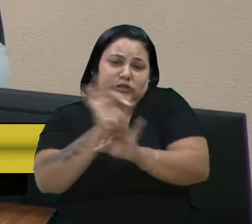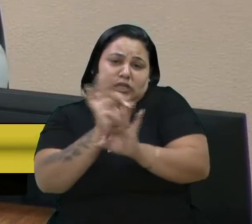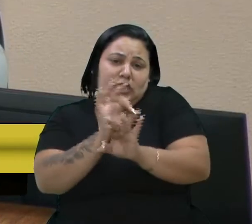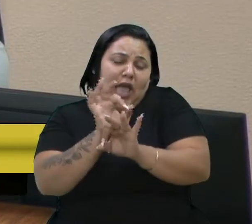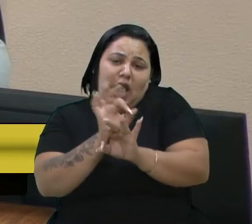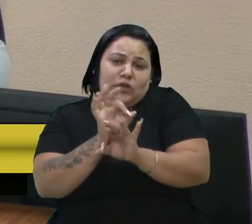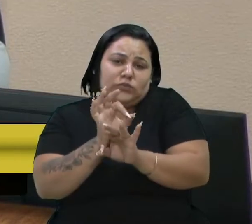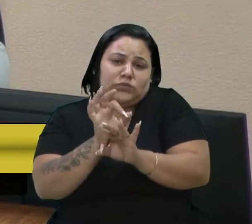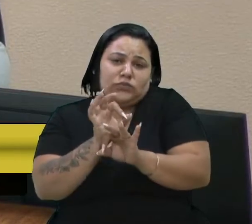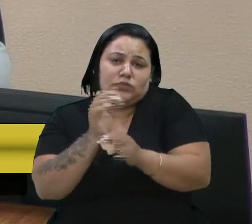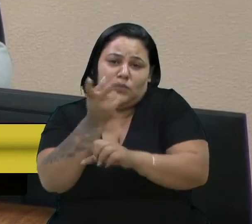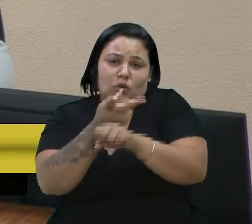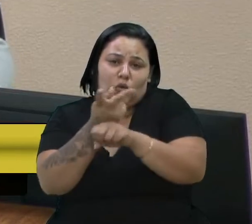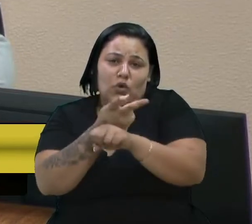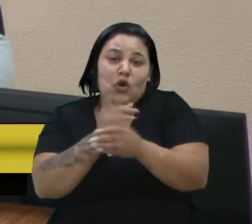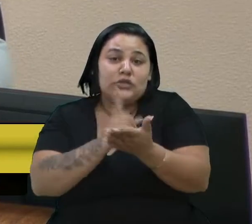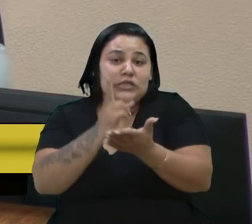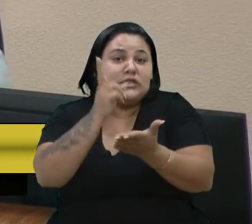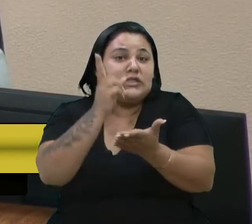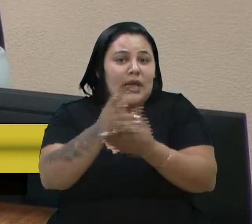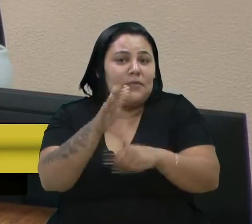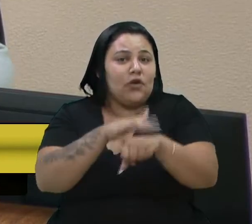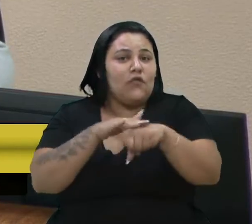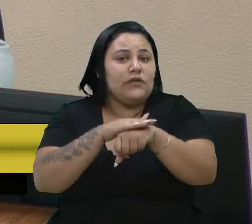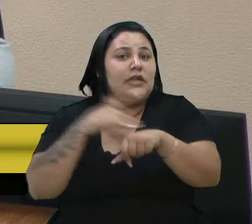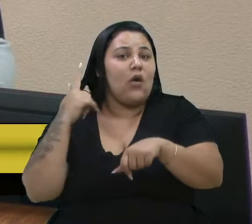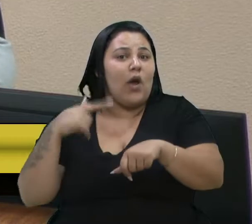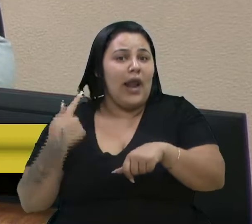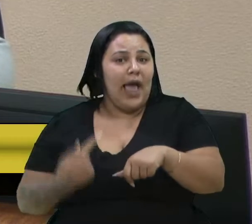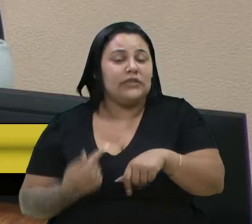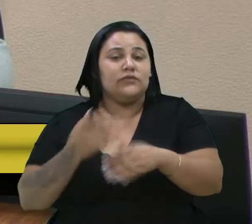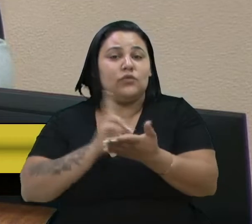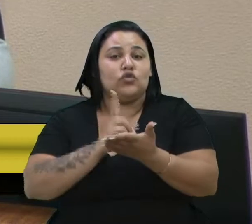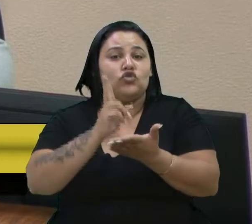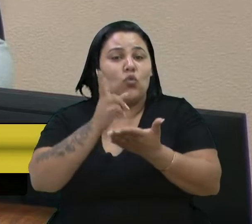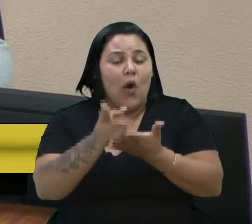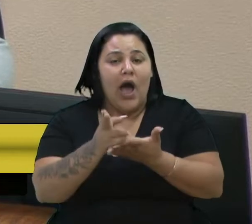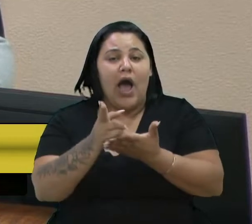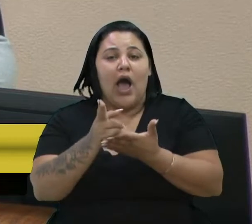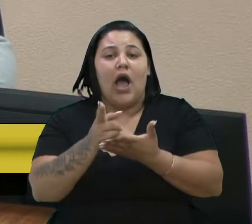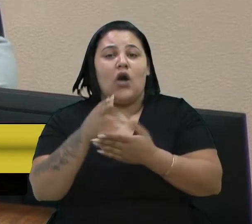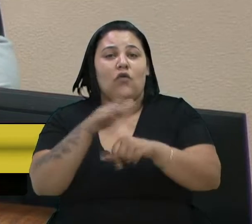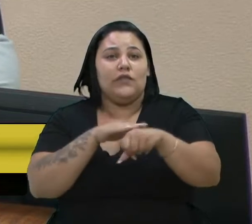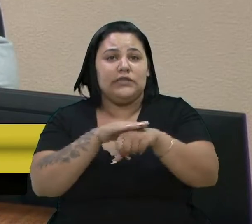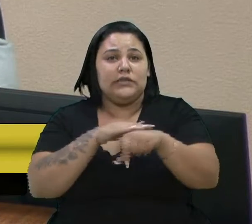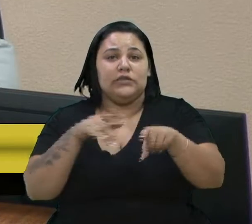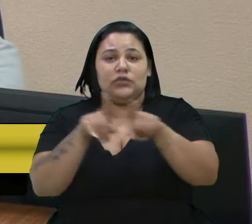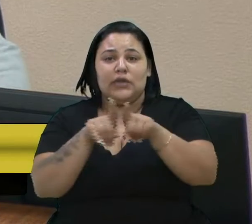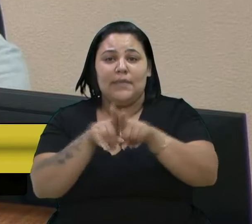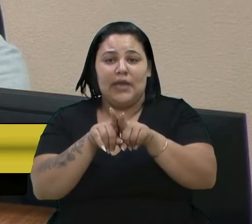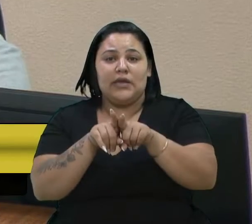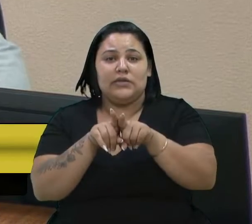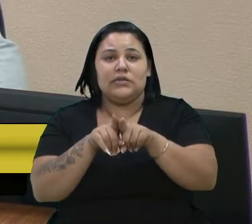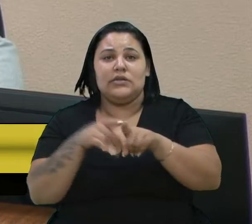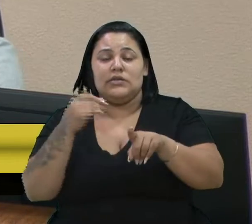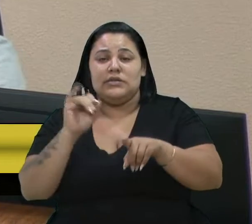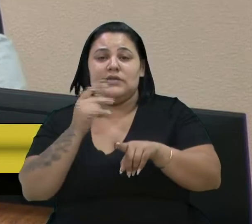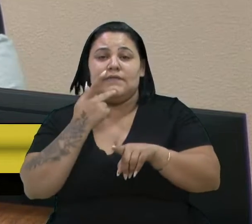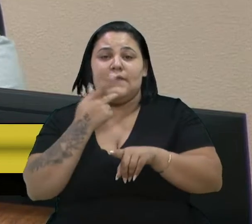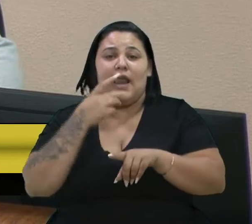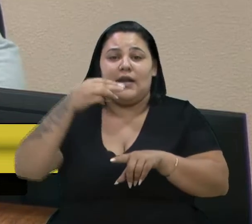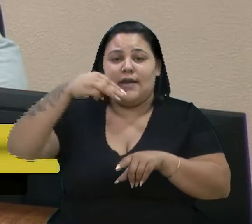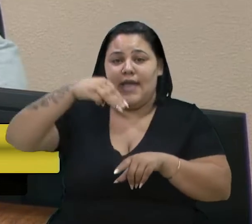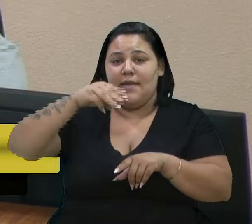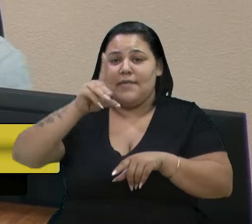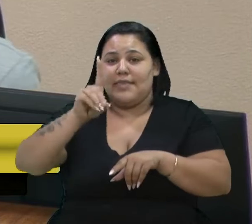eu sempre conversei com a vereadora Gladys, nós vamos continuar conversando, sempre no altíssimo nível. Então, quando o senhor disse que o MDB era posição,